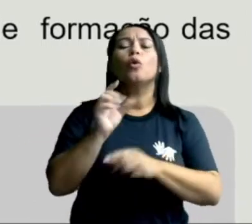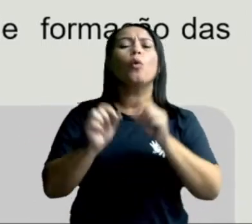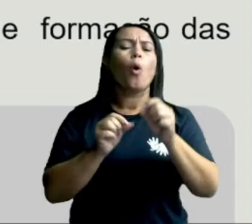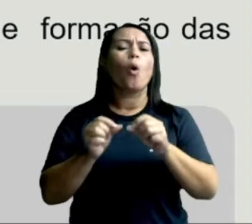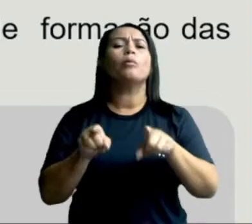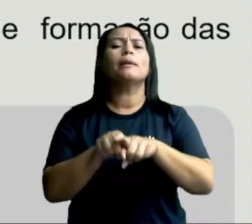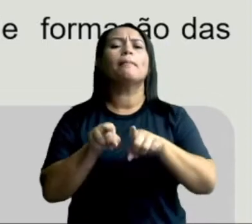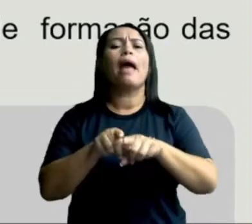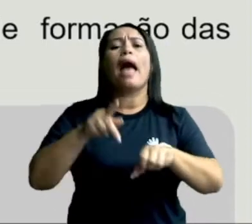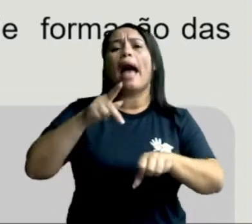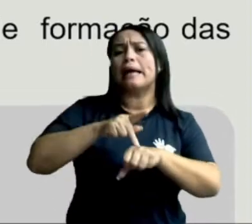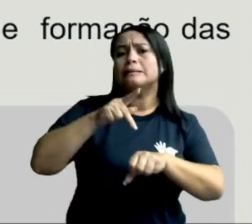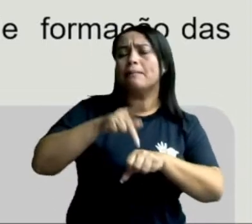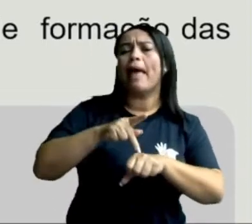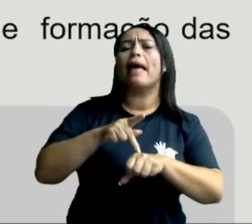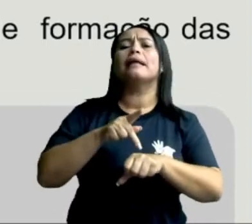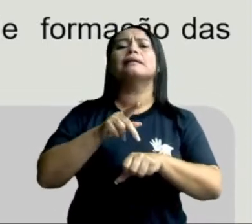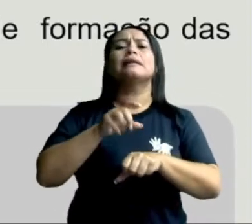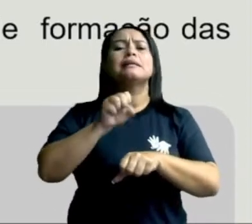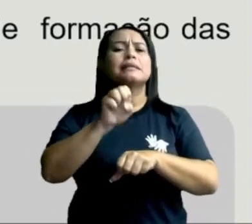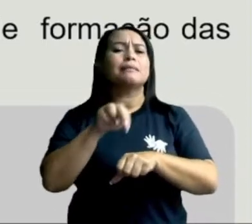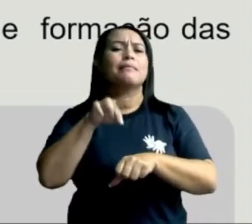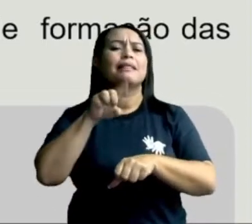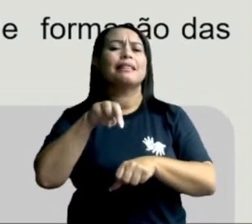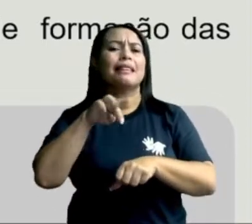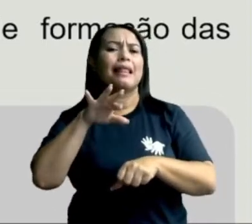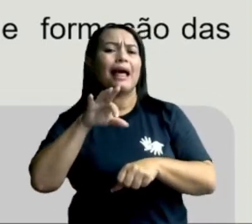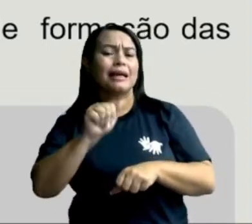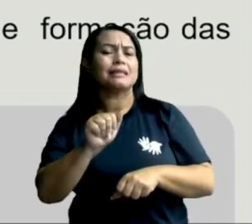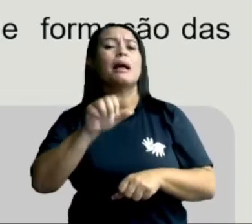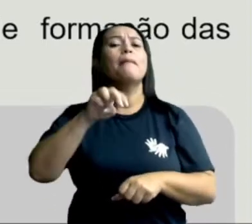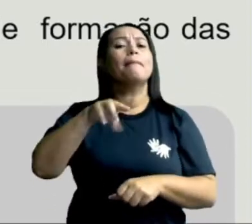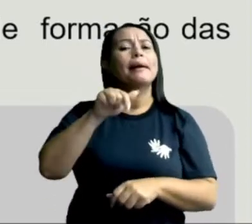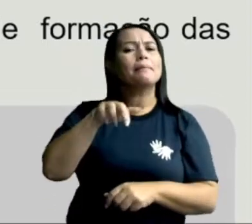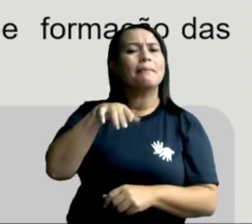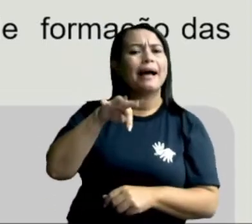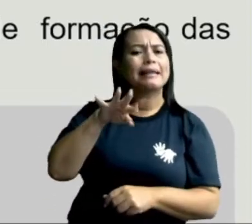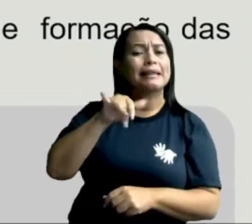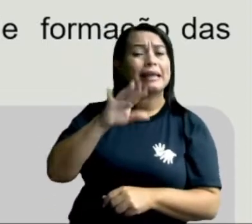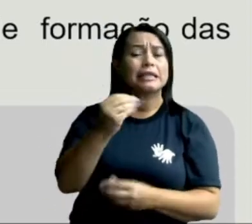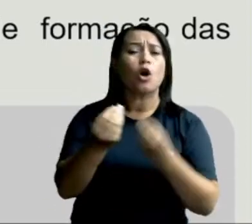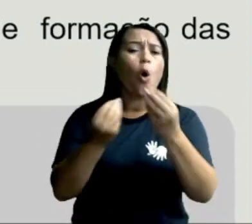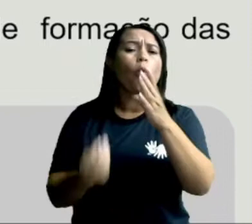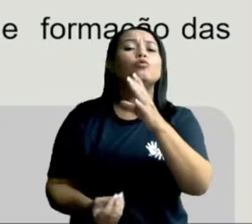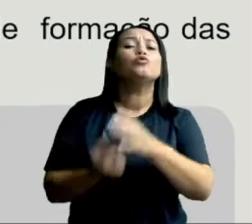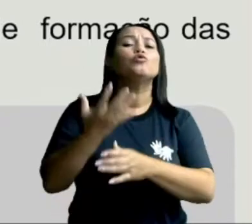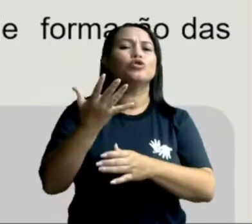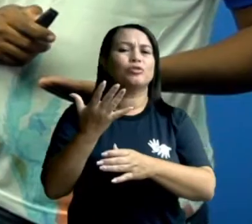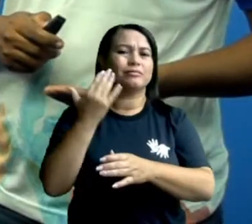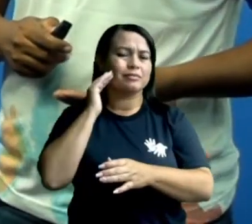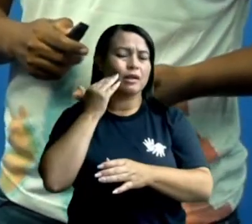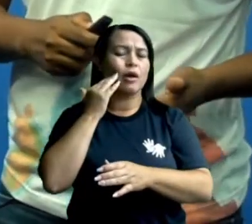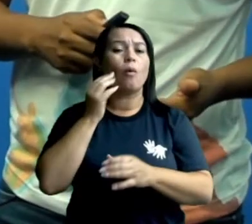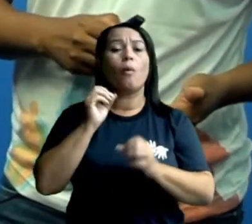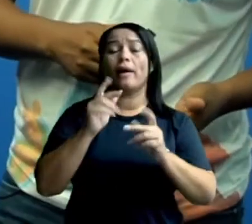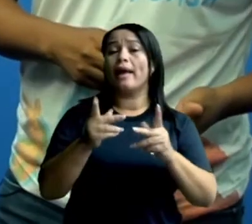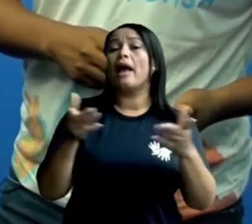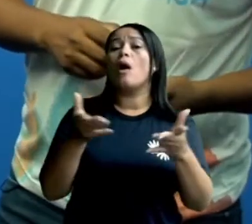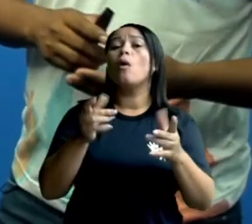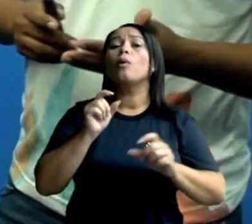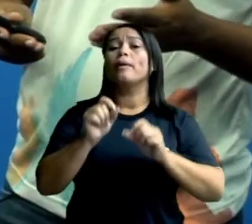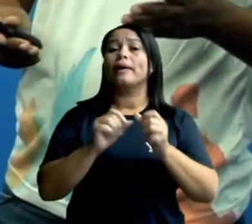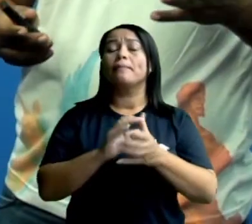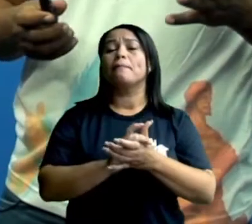sedimentares, magmáticas, metamórficas e como elas se formaram. Ok? Então pessoal,